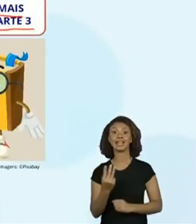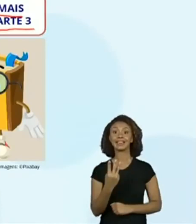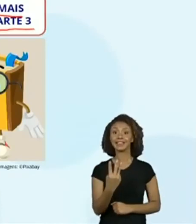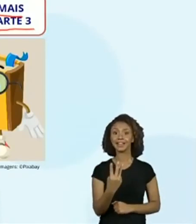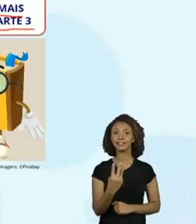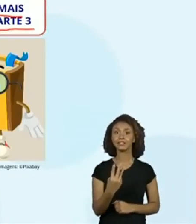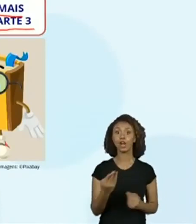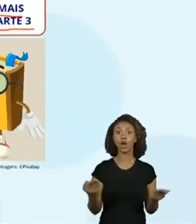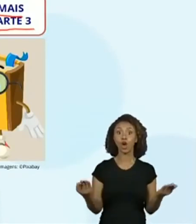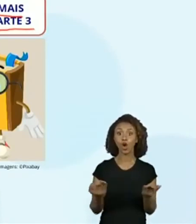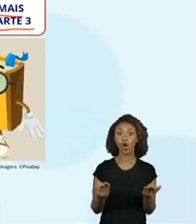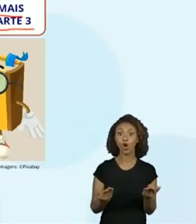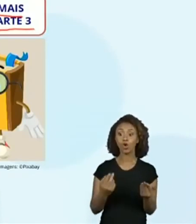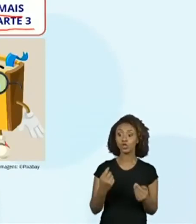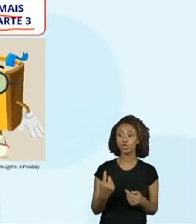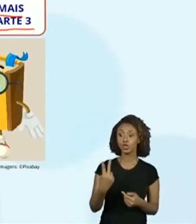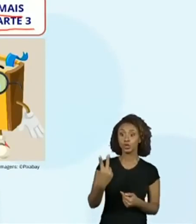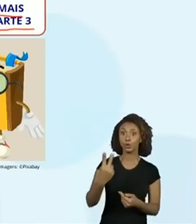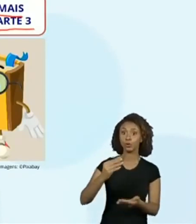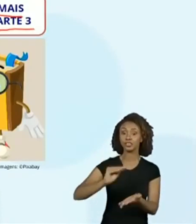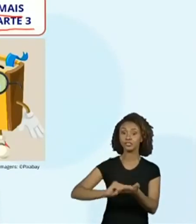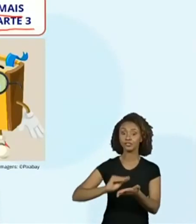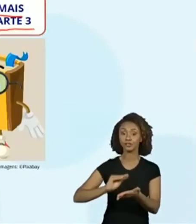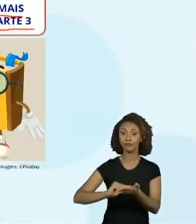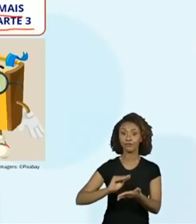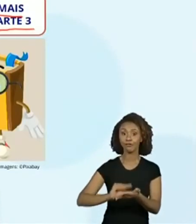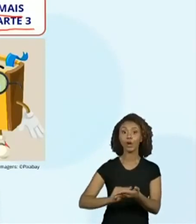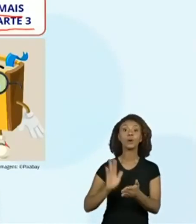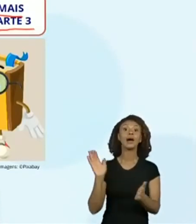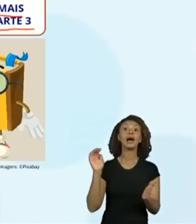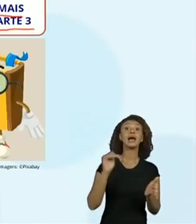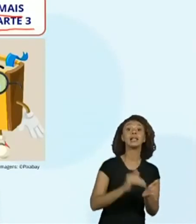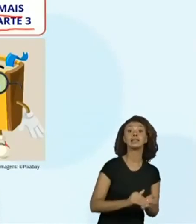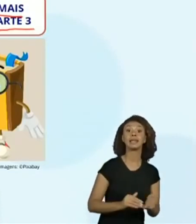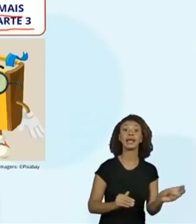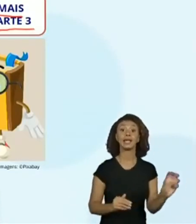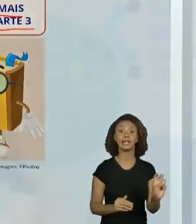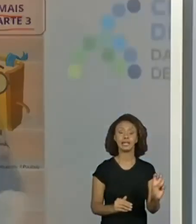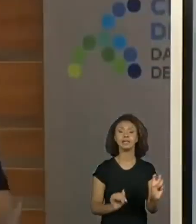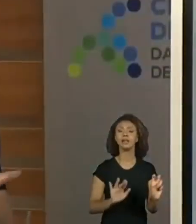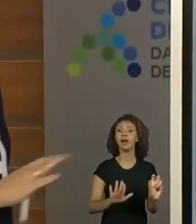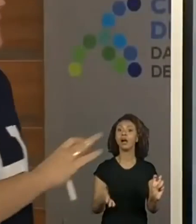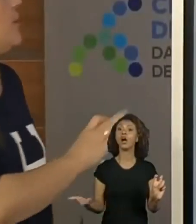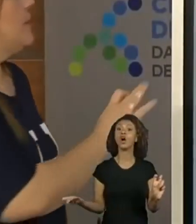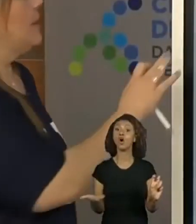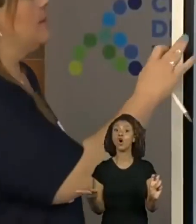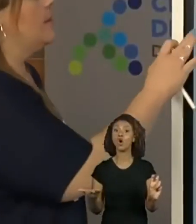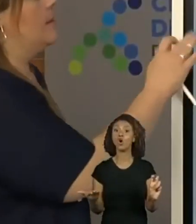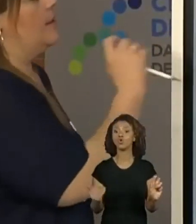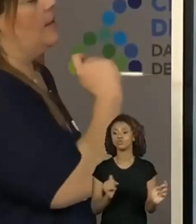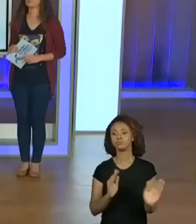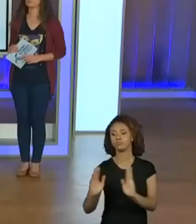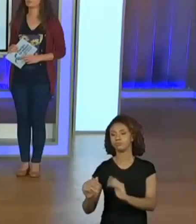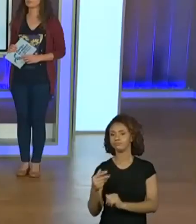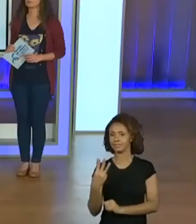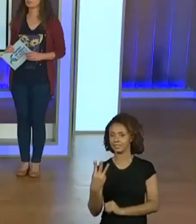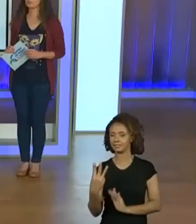a gente ainda tem mais duas partes pela frente, até chegar na quinta parte. Mas hoje é ainda a parte 3.